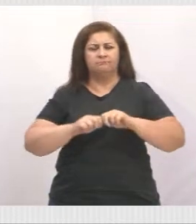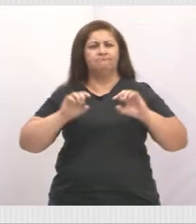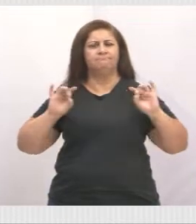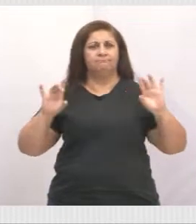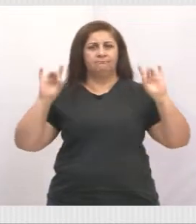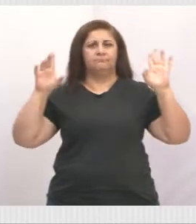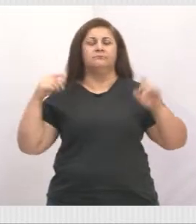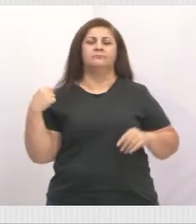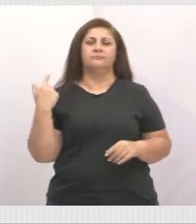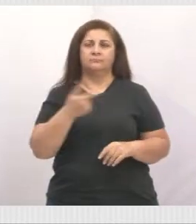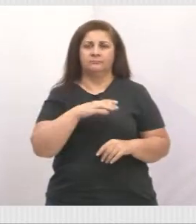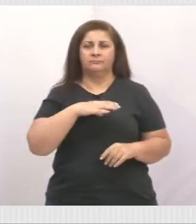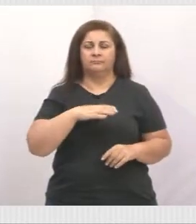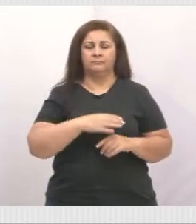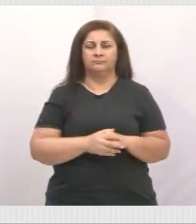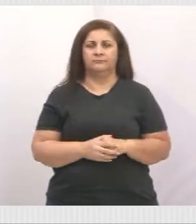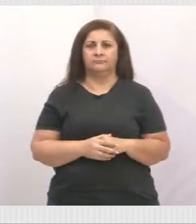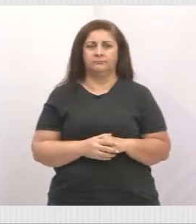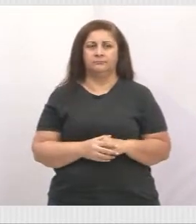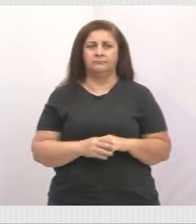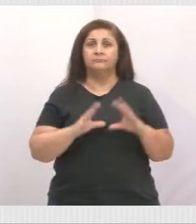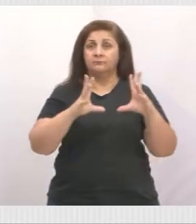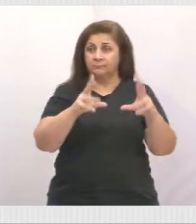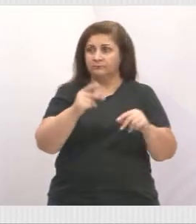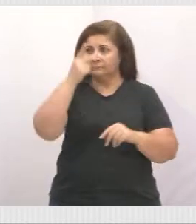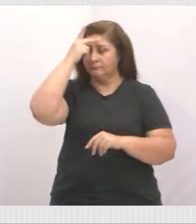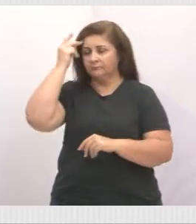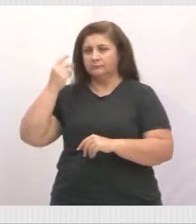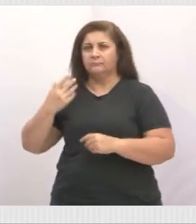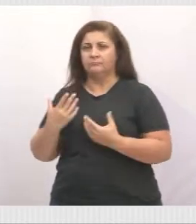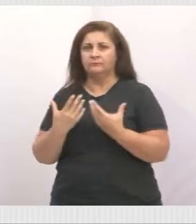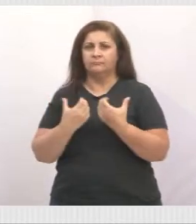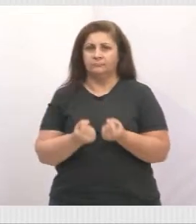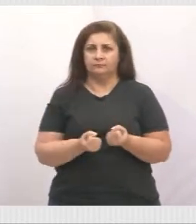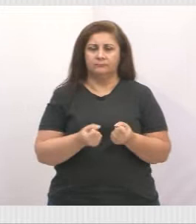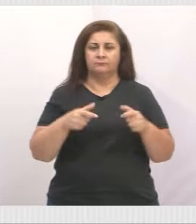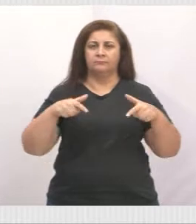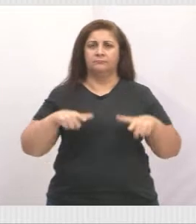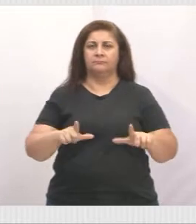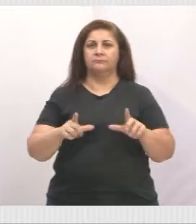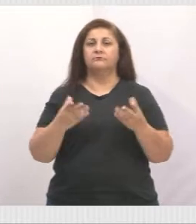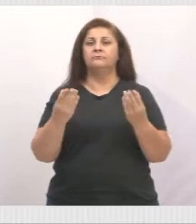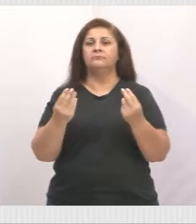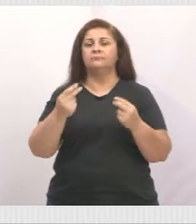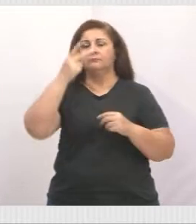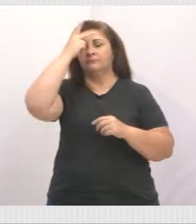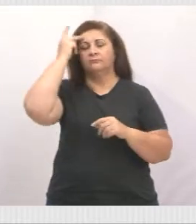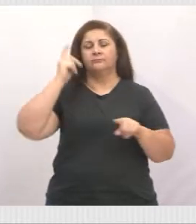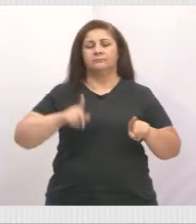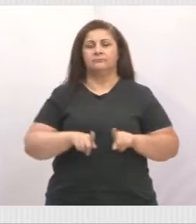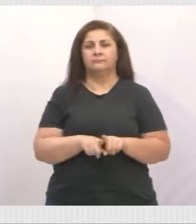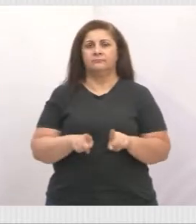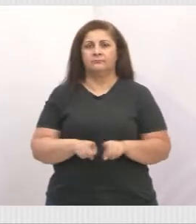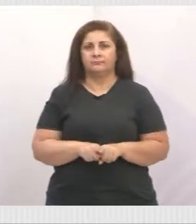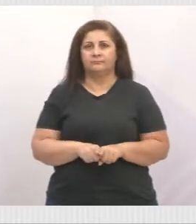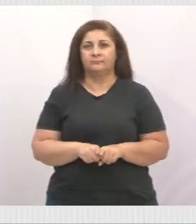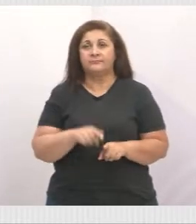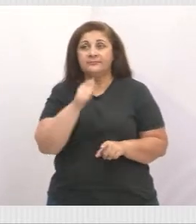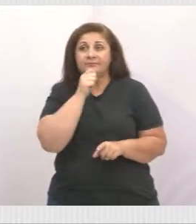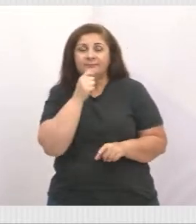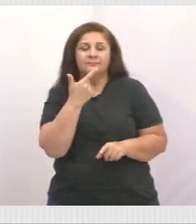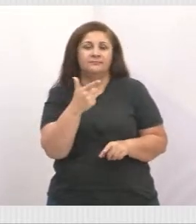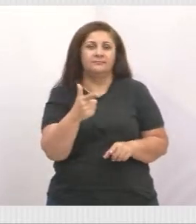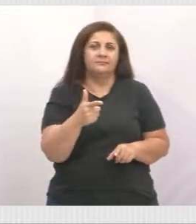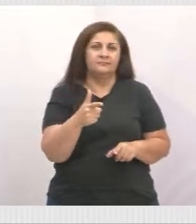como todos os que foram homenageados e outras muitas pessoas que ainda não